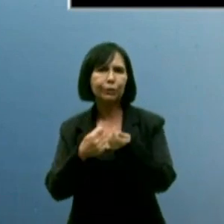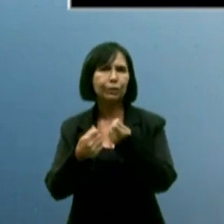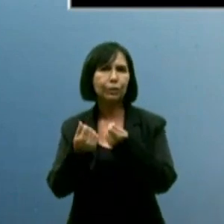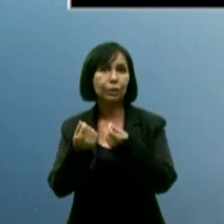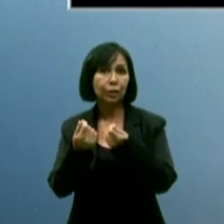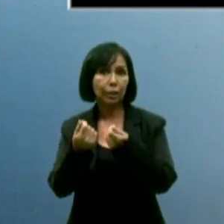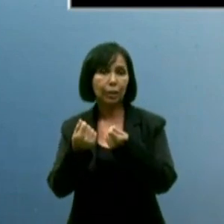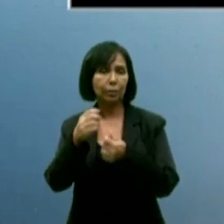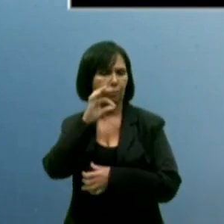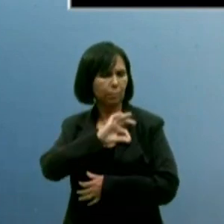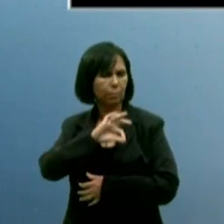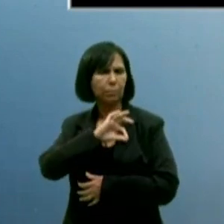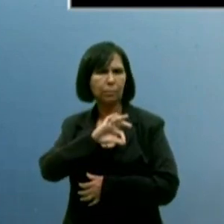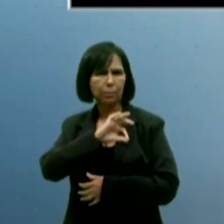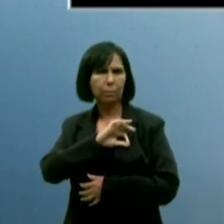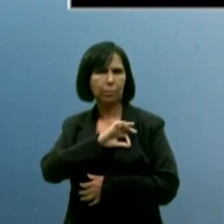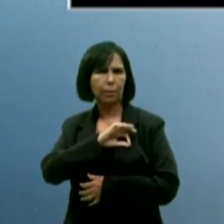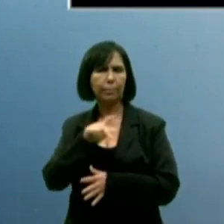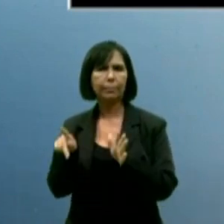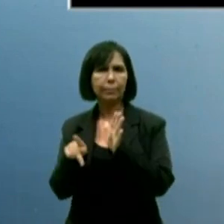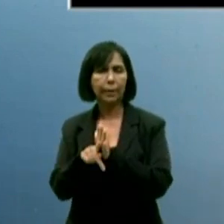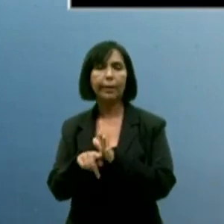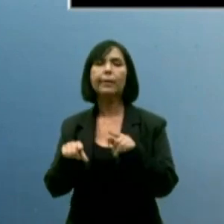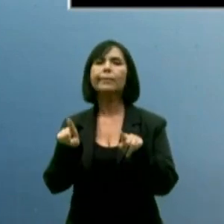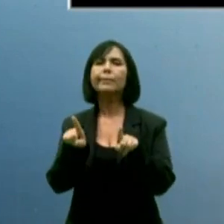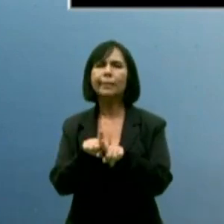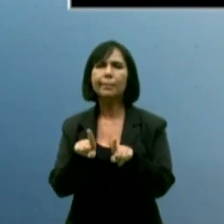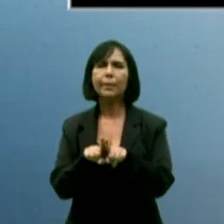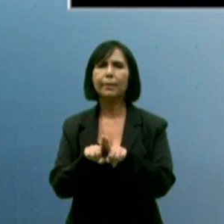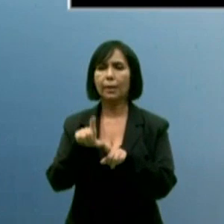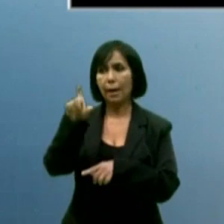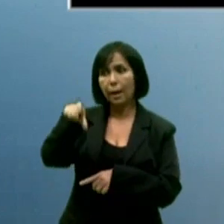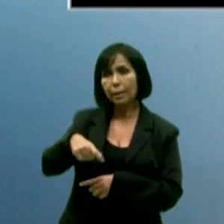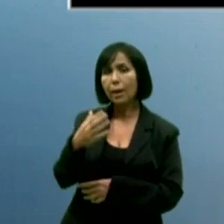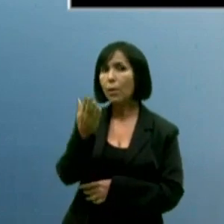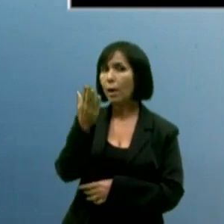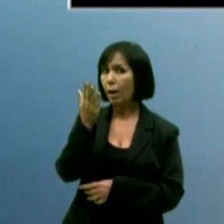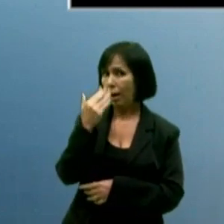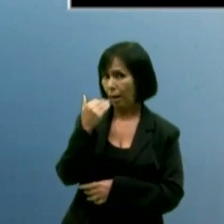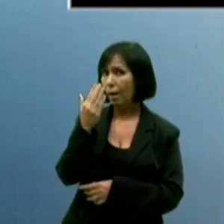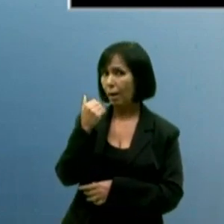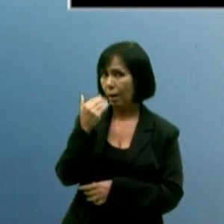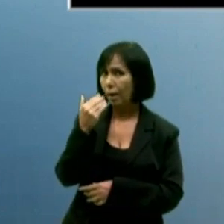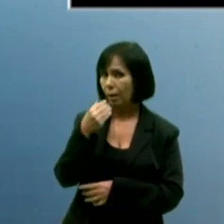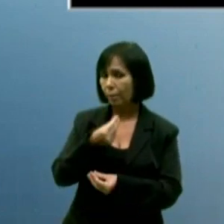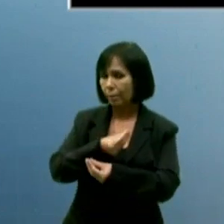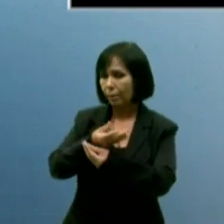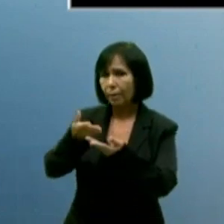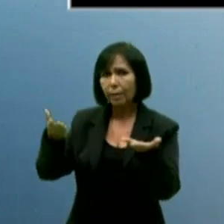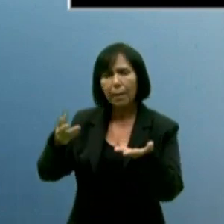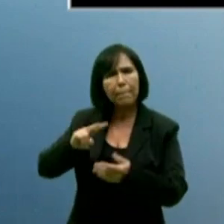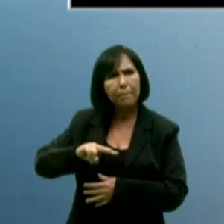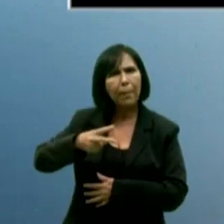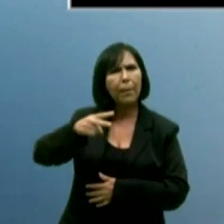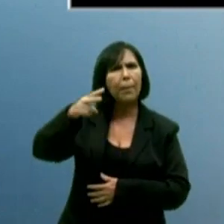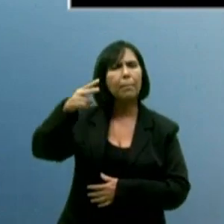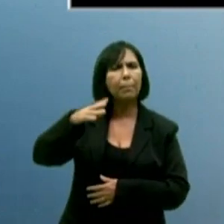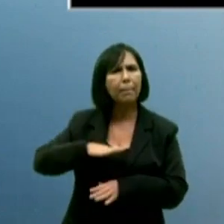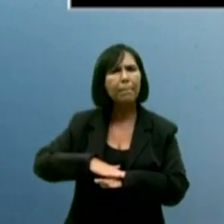estado. Fazer com que programas como o cartão alimentação também tenham um alcance maior e ter rigor.